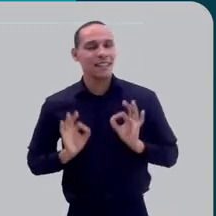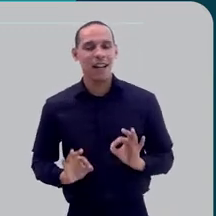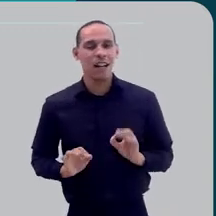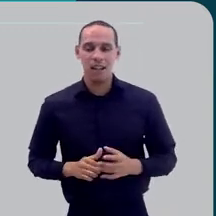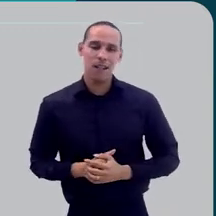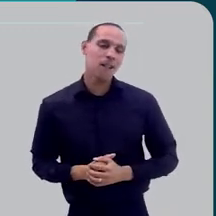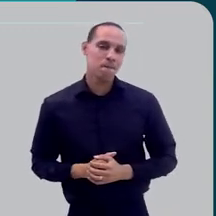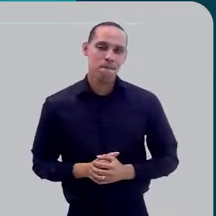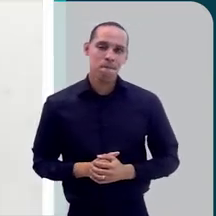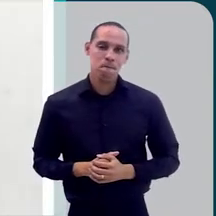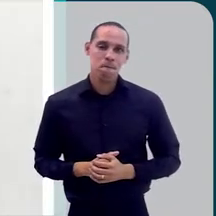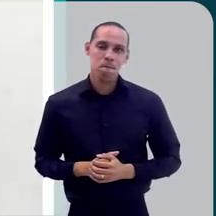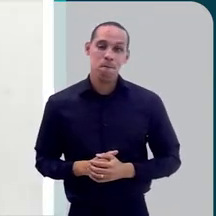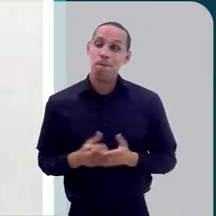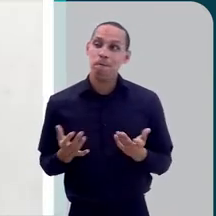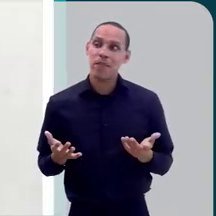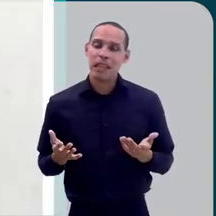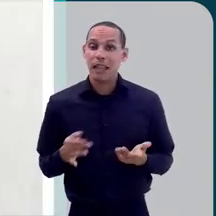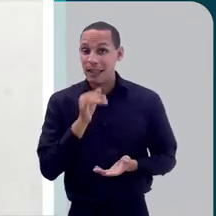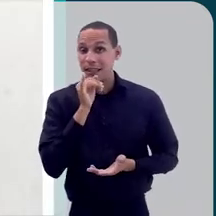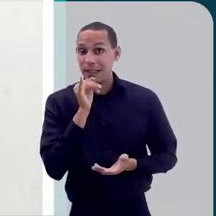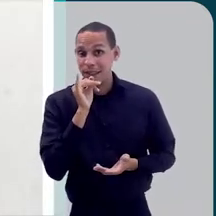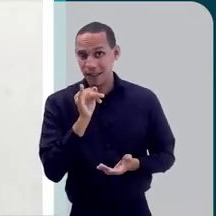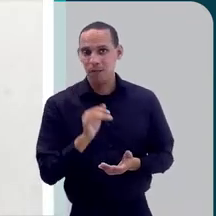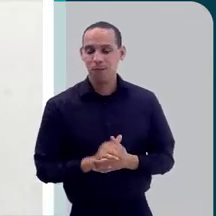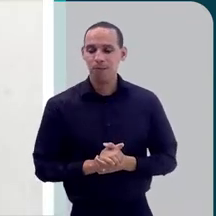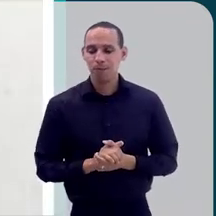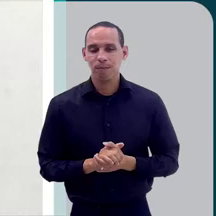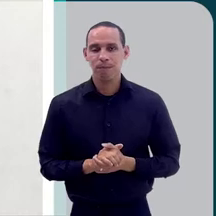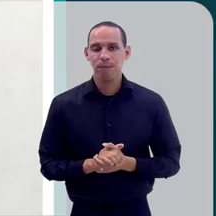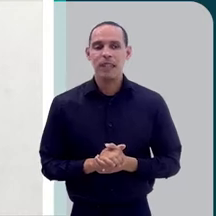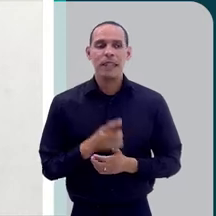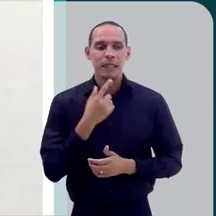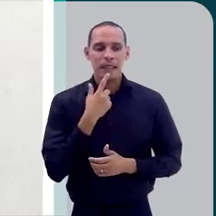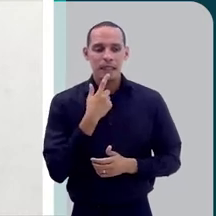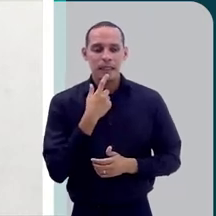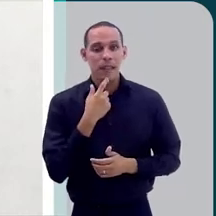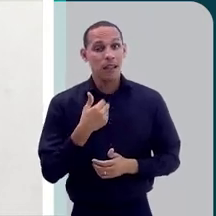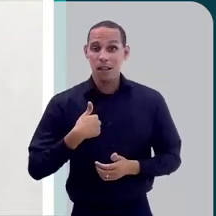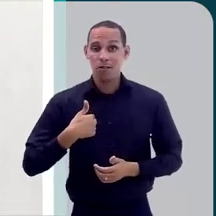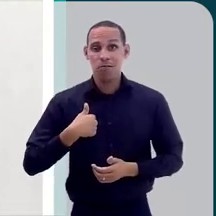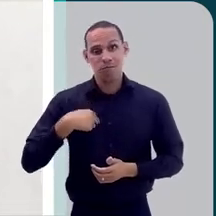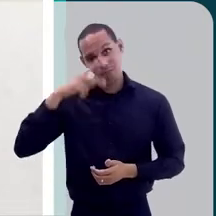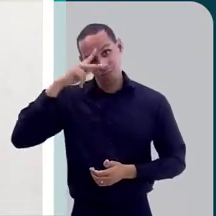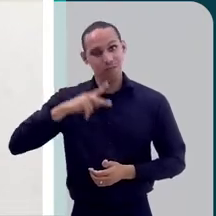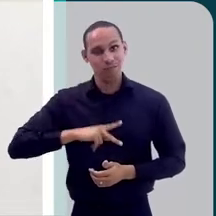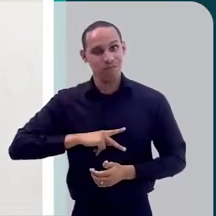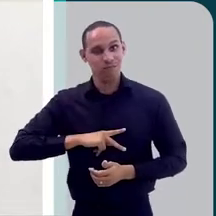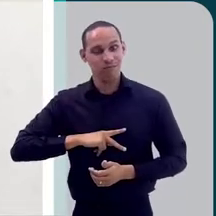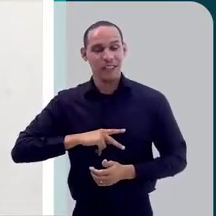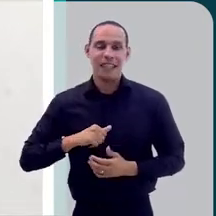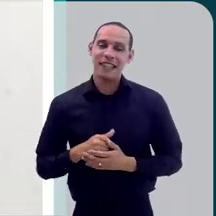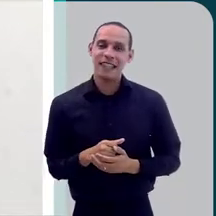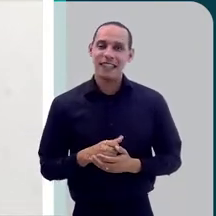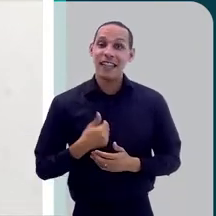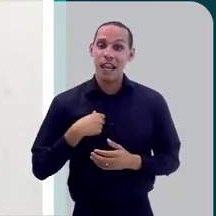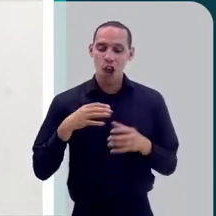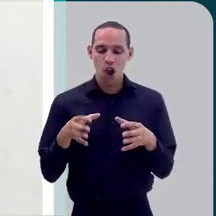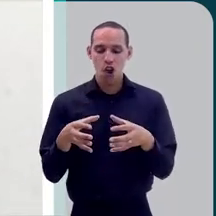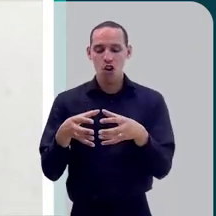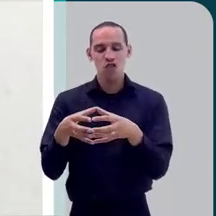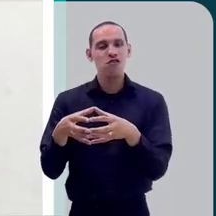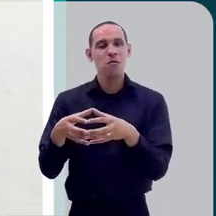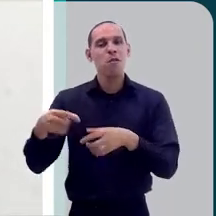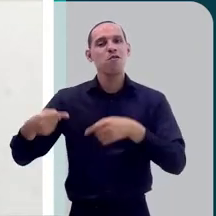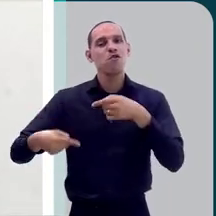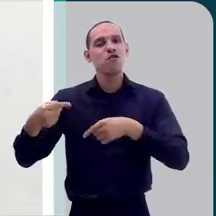Sim, exatamente. Assim, um exemplo na outra direção é um exemplo pessoal meu. Eu estou